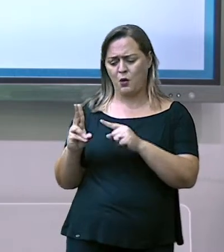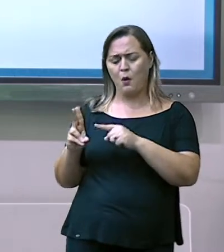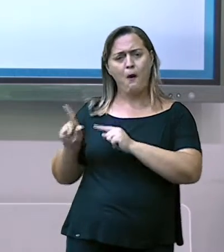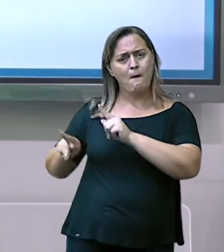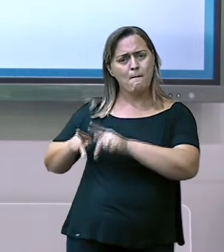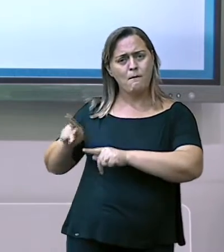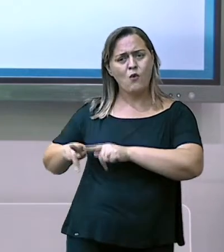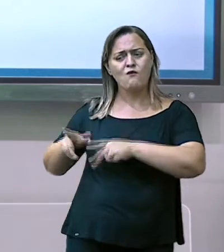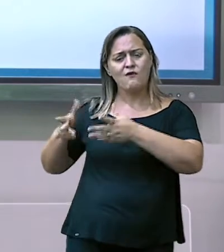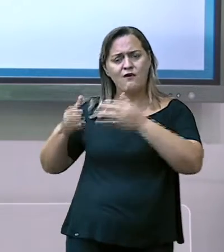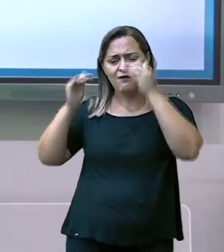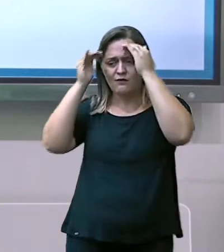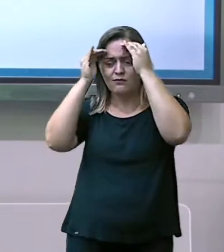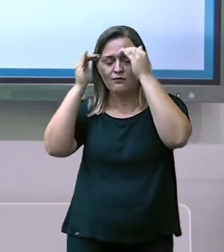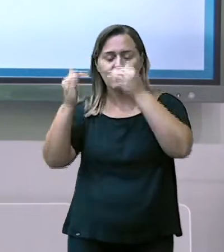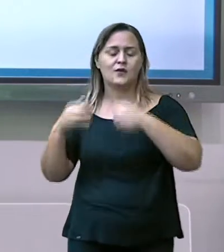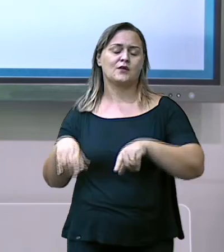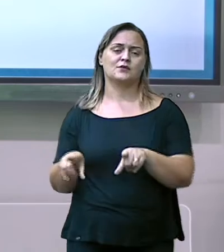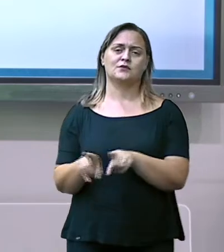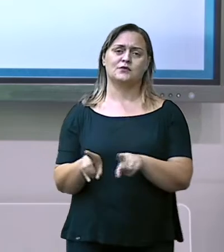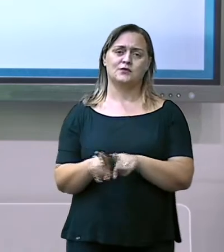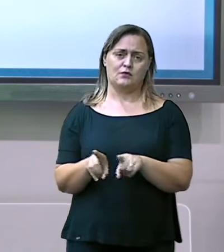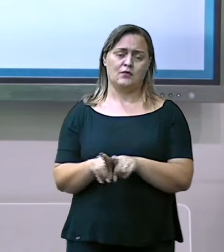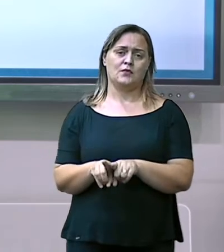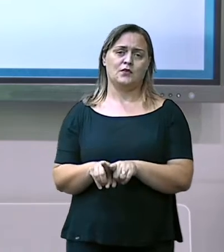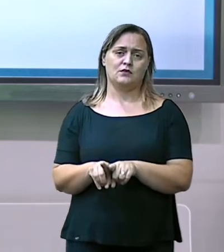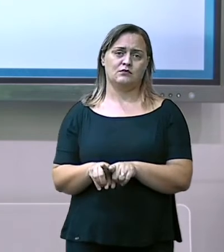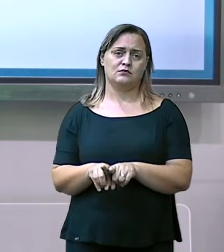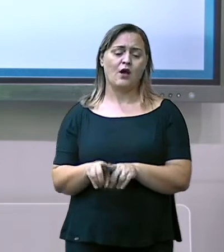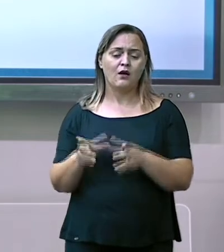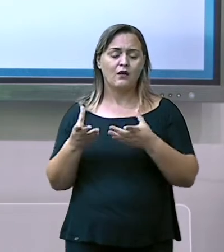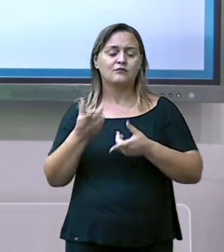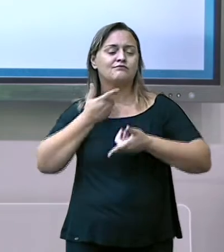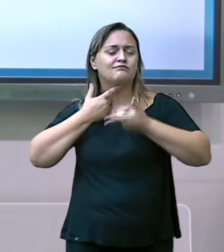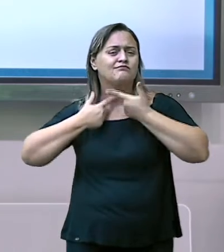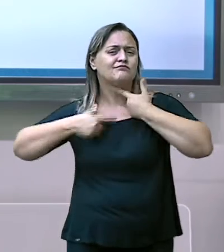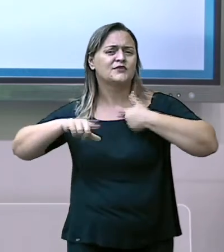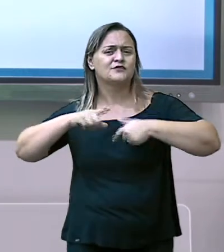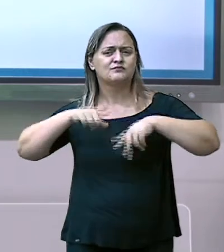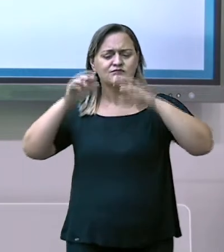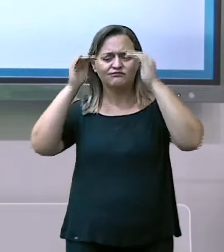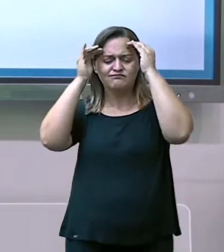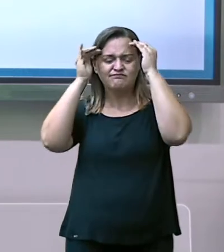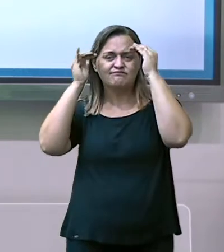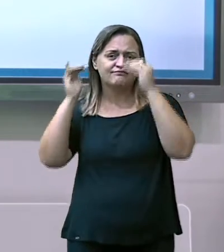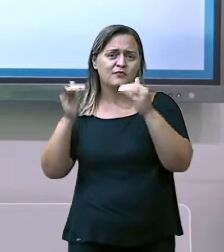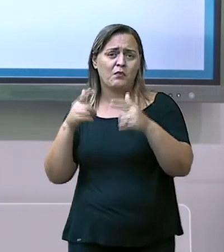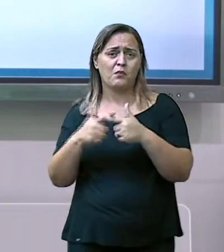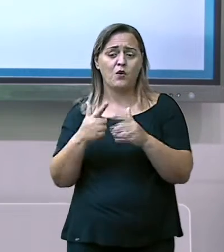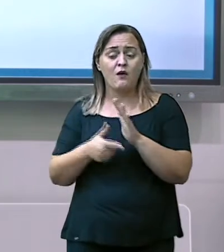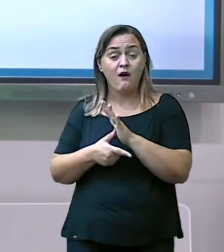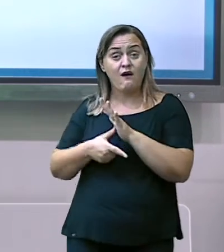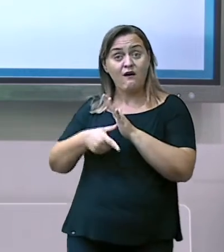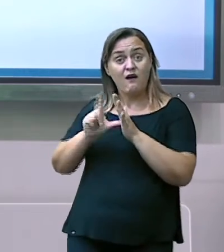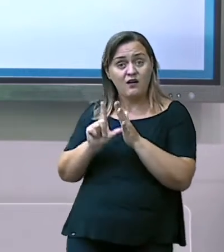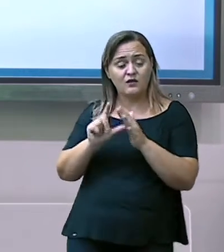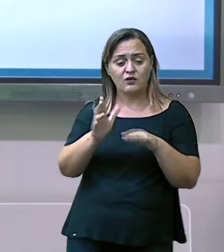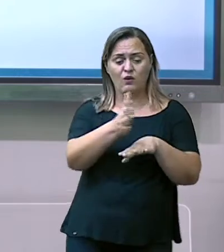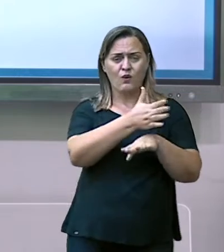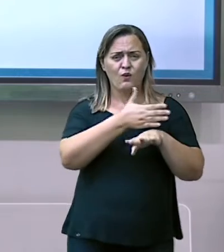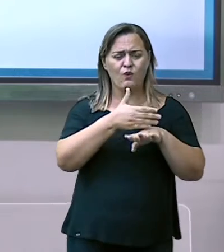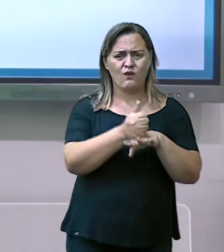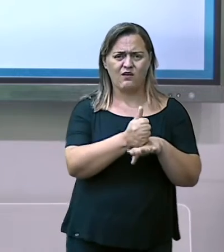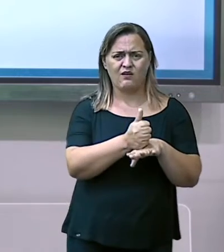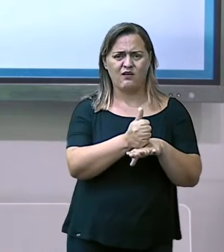buscam essa autonomia. Por quê? Porque antes que o colonizador chegasse aqui, com uma cultura